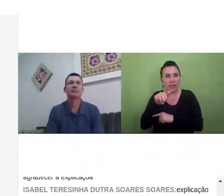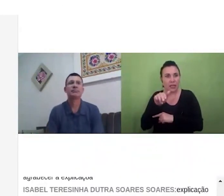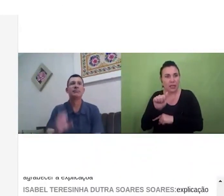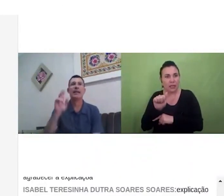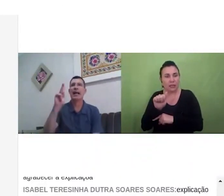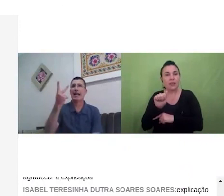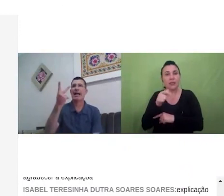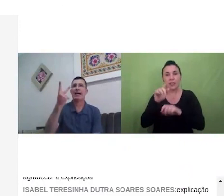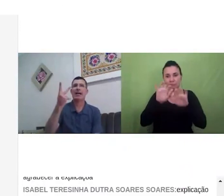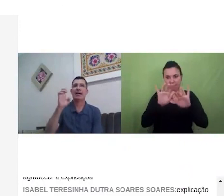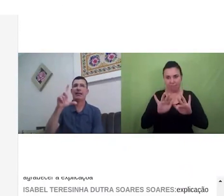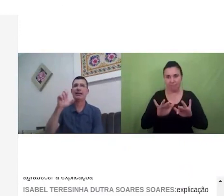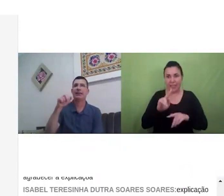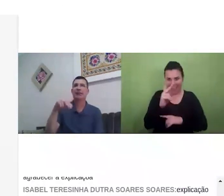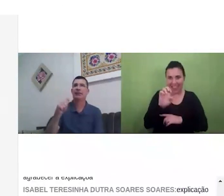agora então